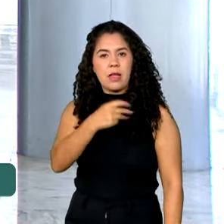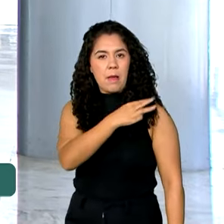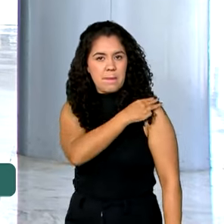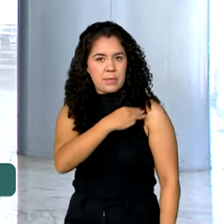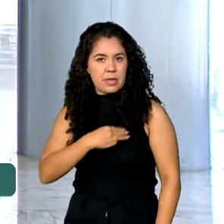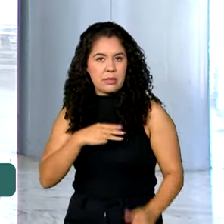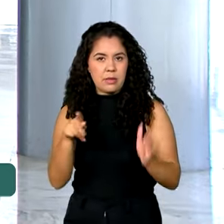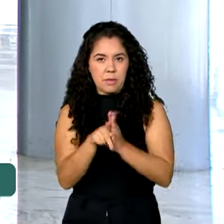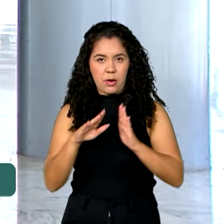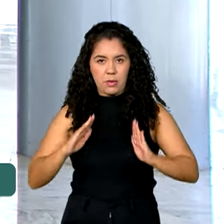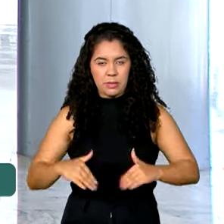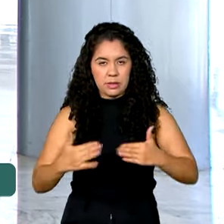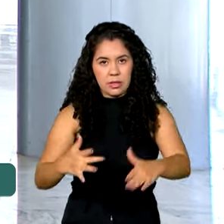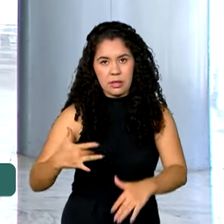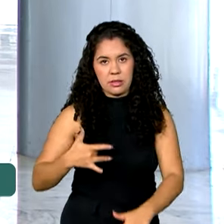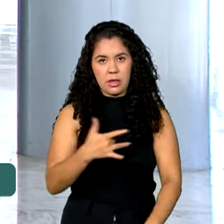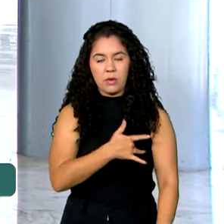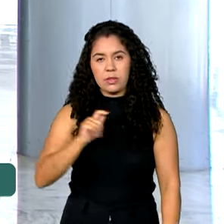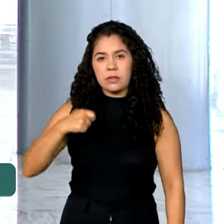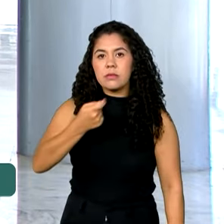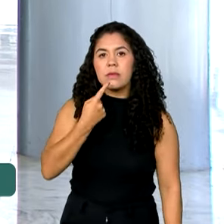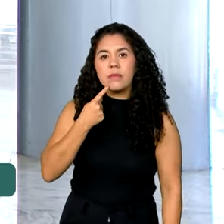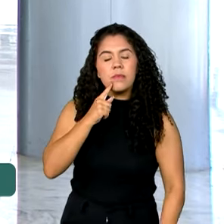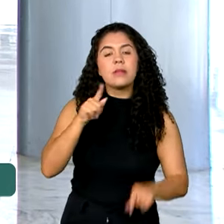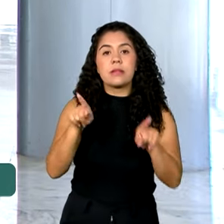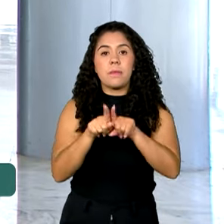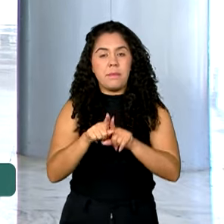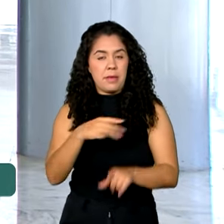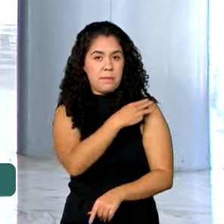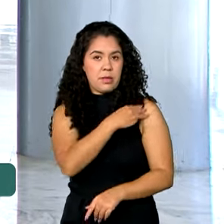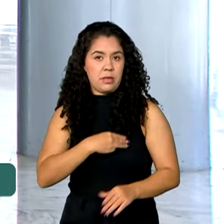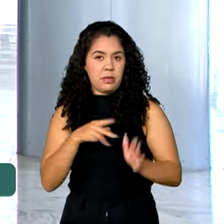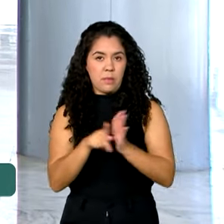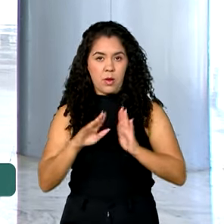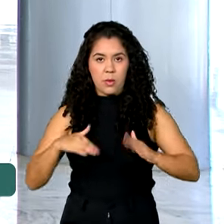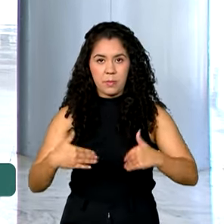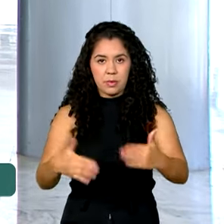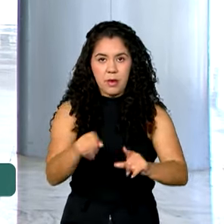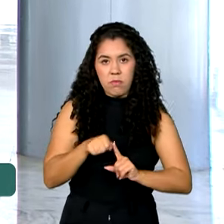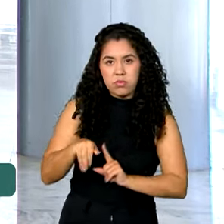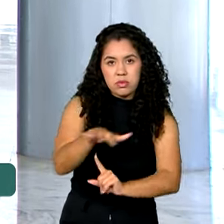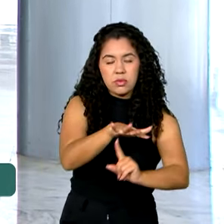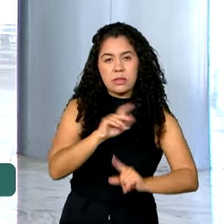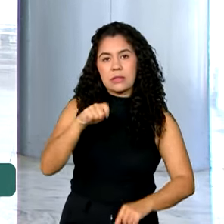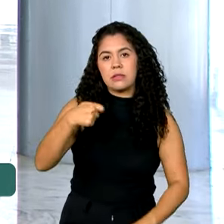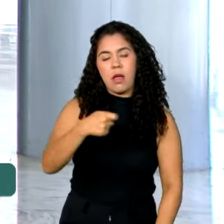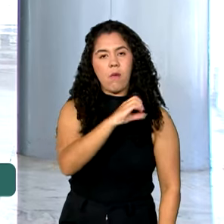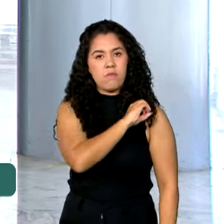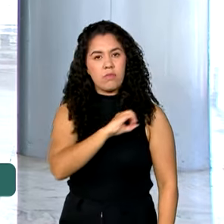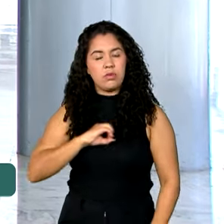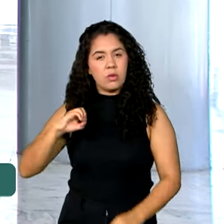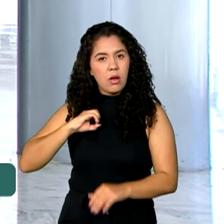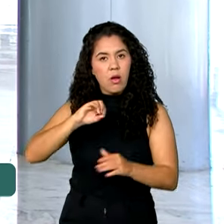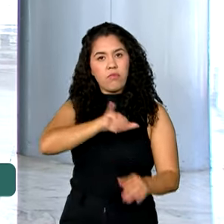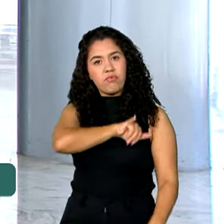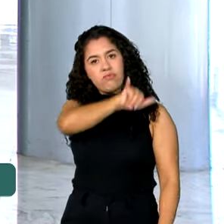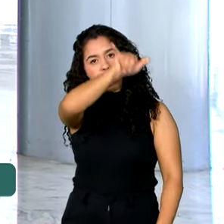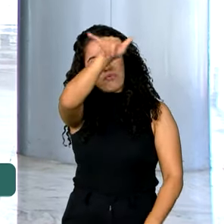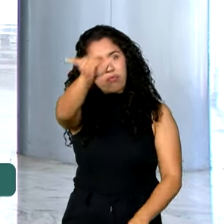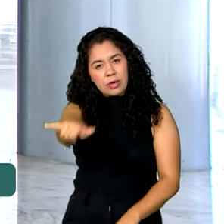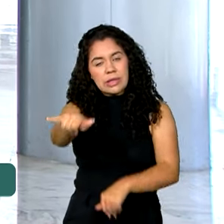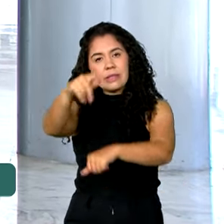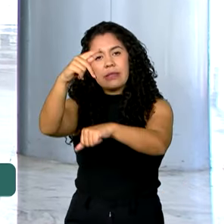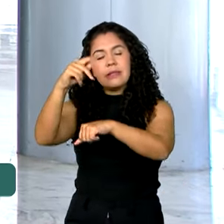da Saúde, Nízia Trindade, e a ministra do Meio Ambiente, Marina Silva, visitaram São Paulo e se reuniram com o governador do